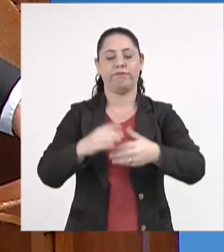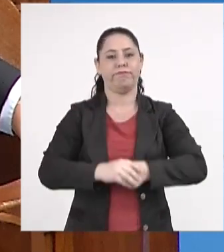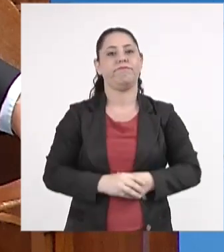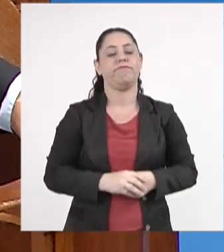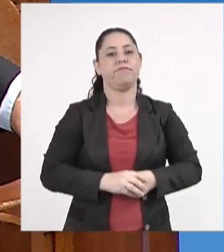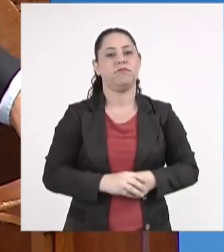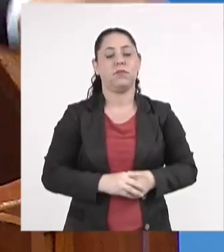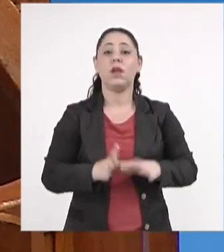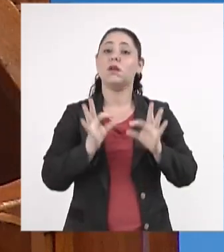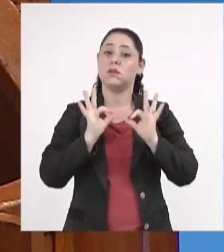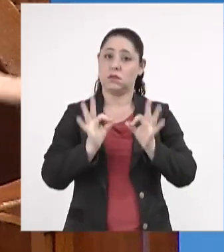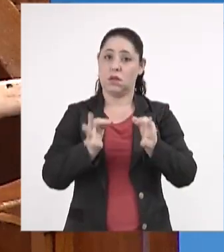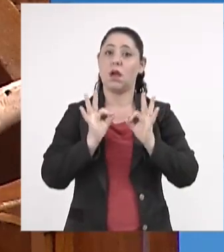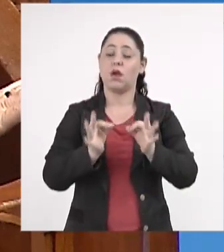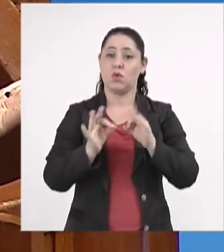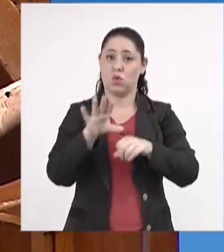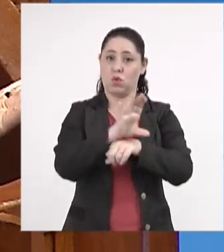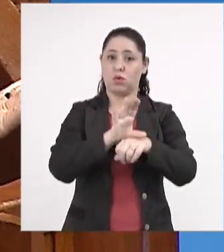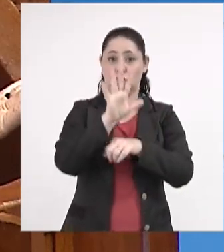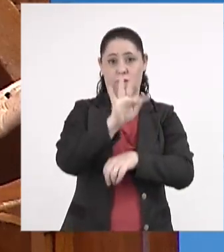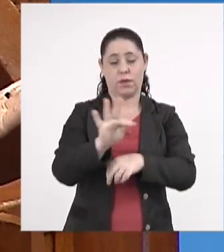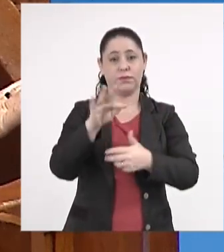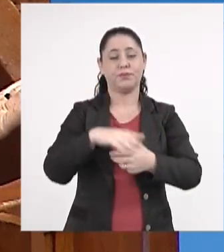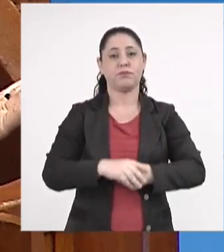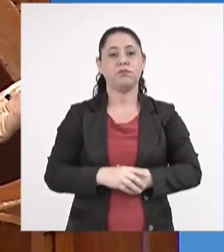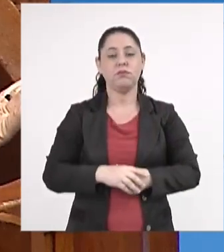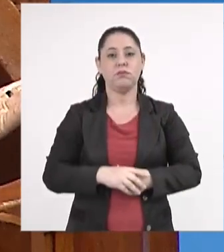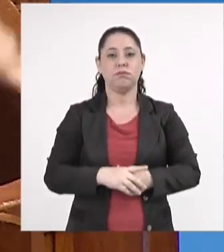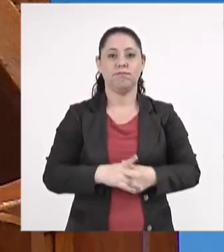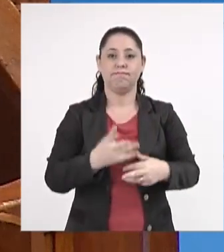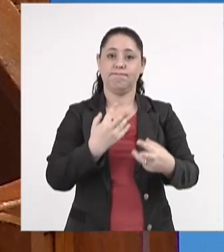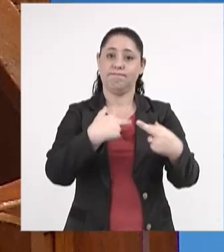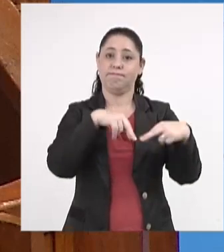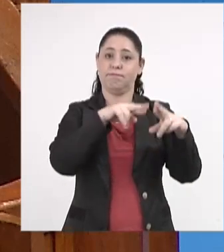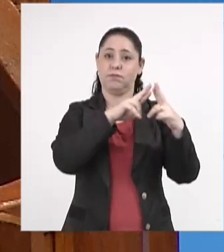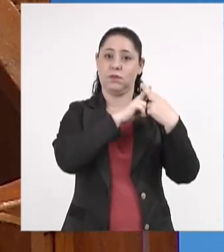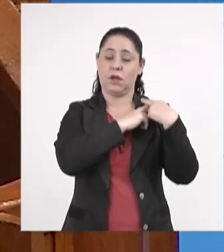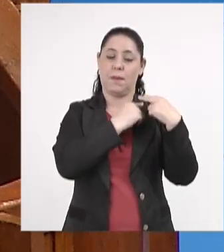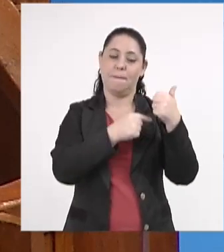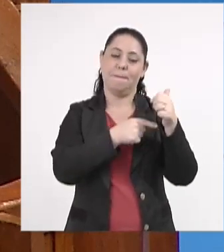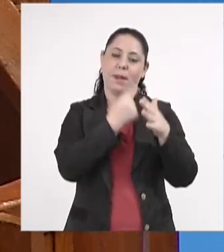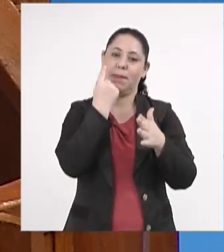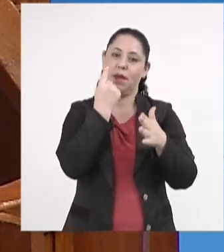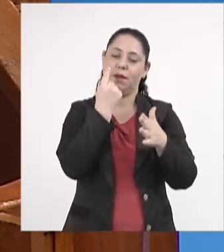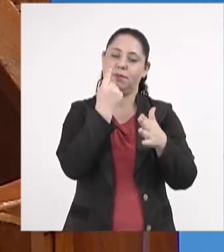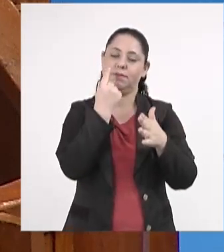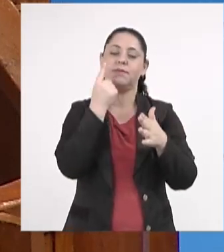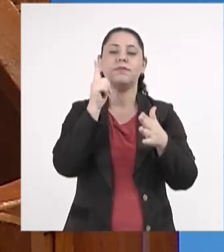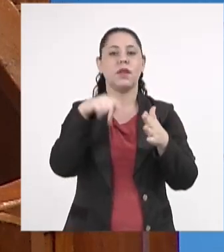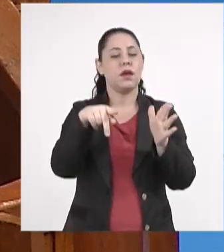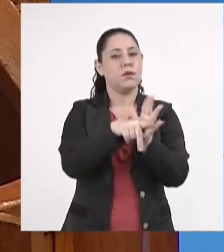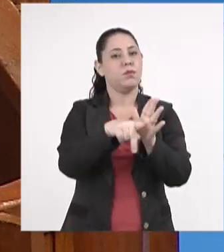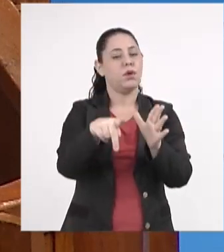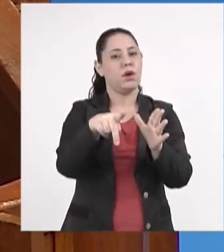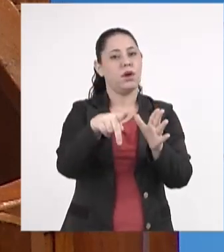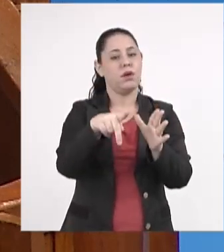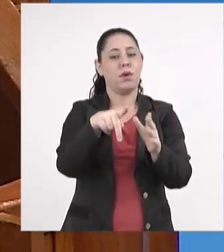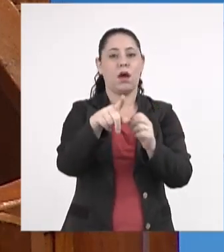É certo que a Constituição diz que a responsabilidade primeira de